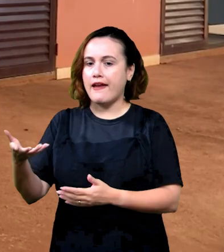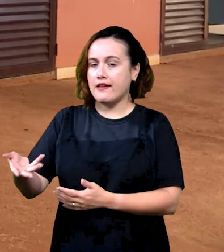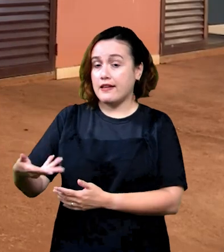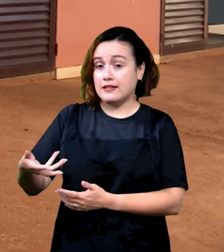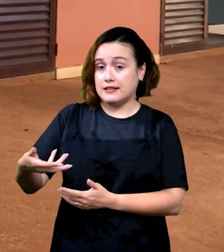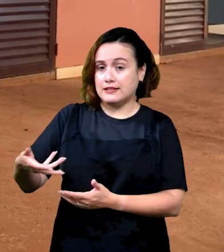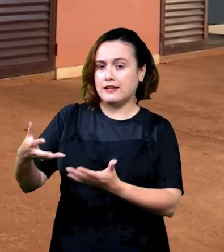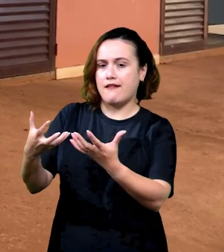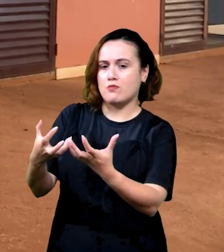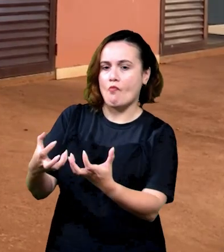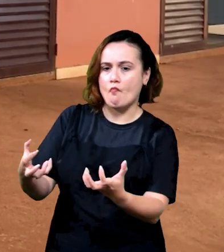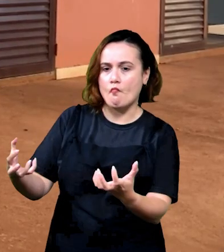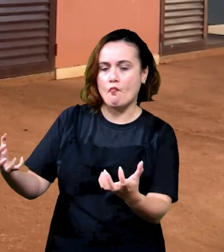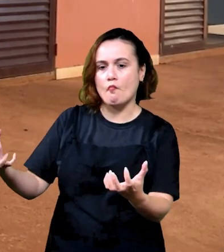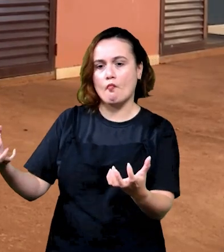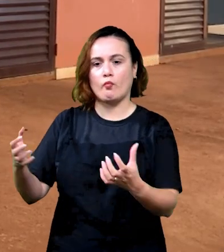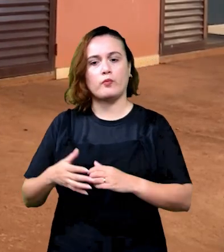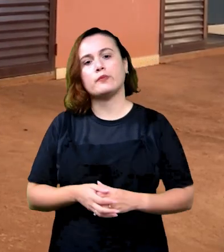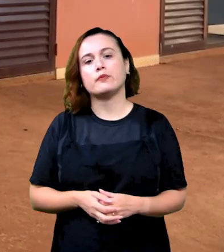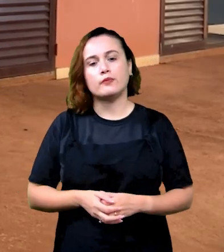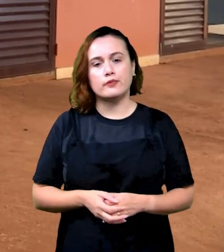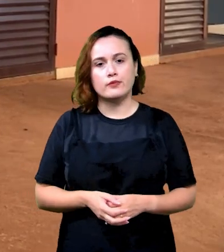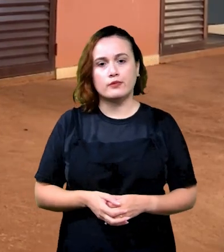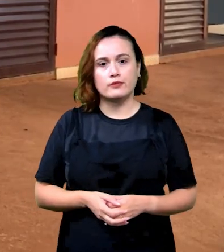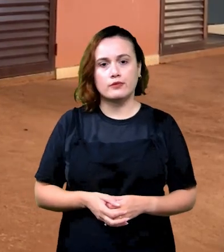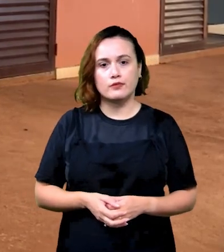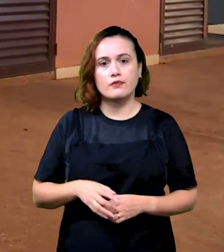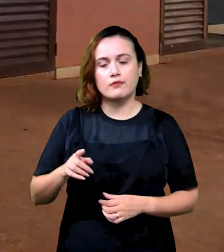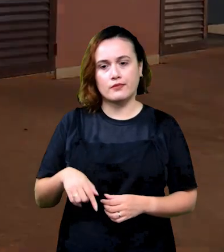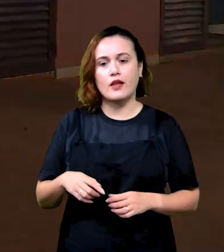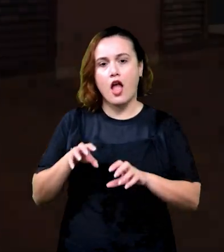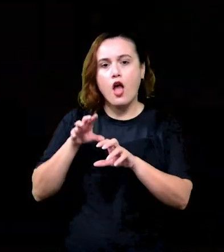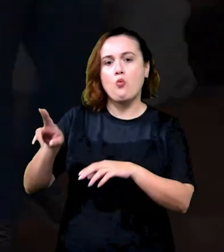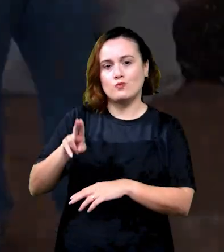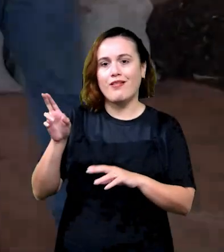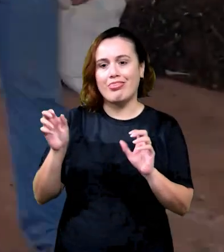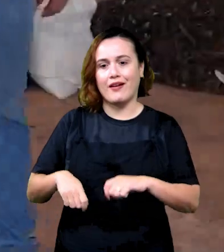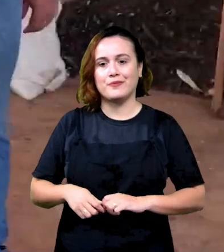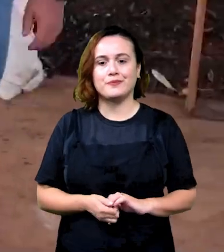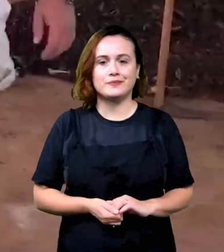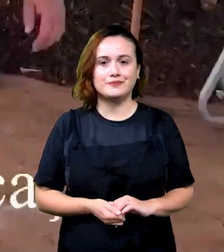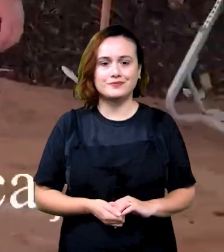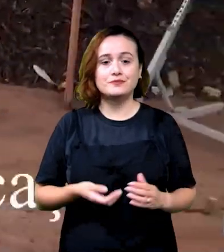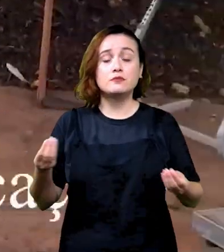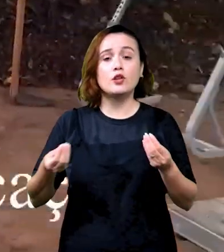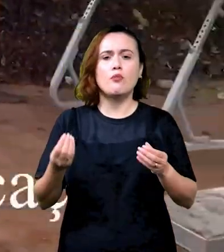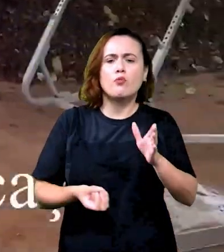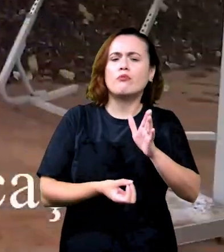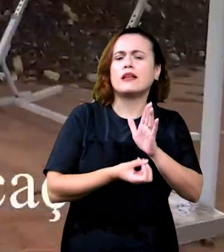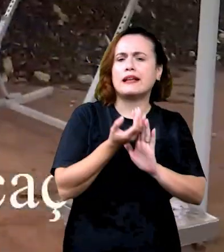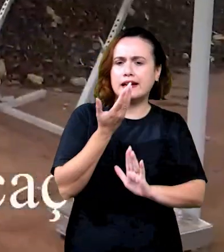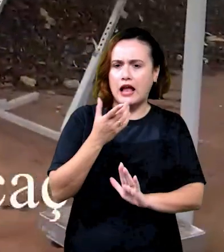secagem do produto e torná-lo para uso mais rápido. Então, para a fabricação do Bokashi, a gente vai